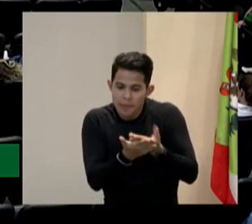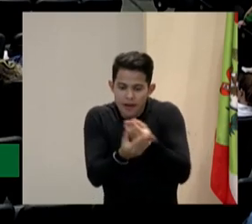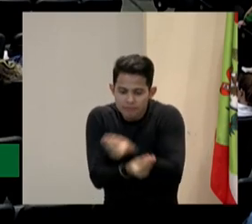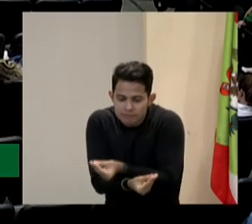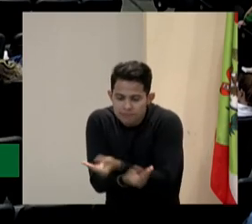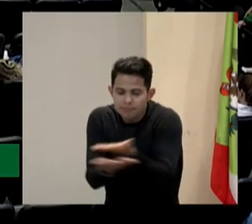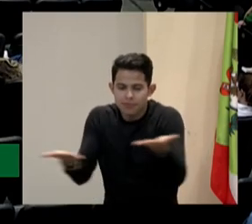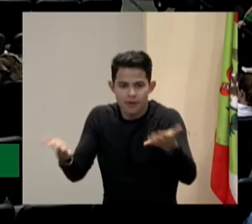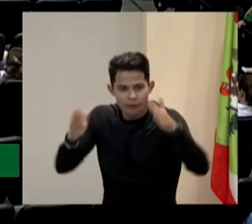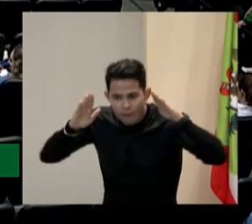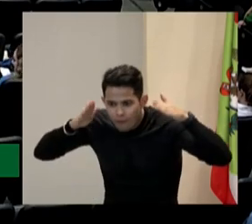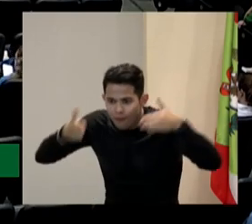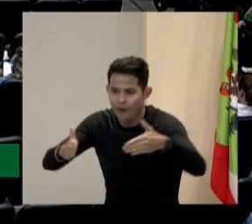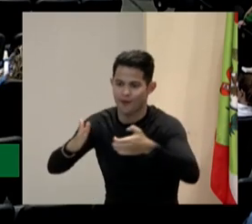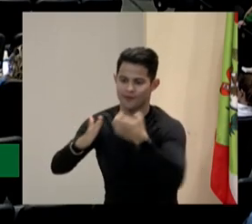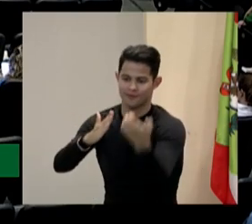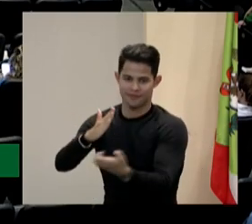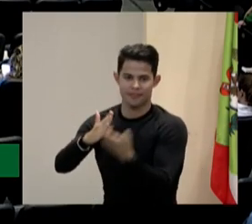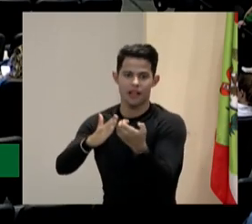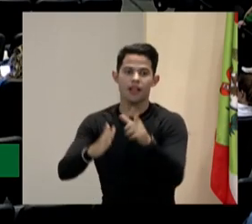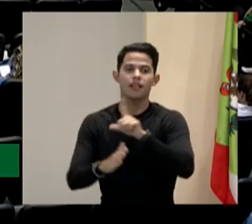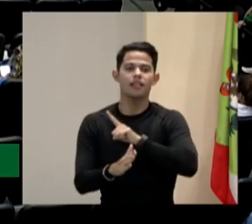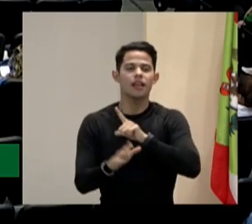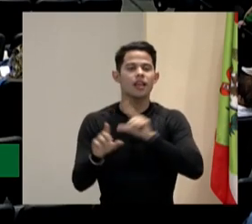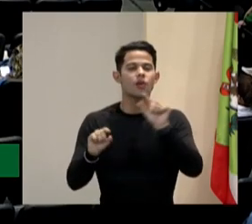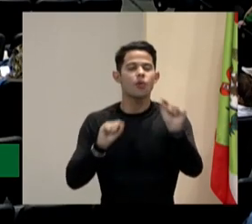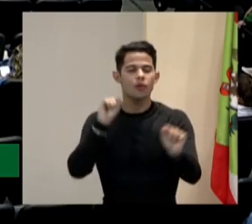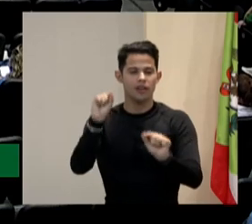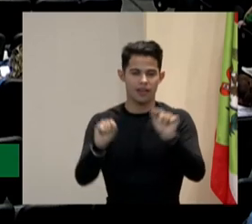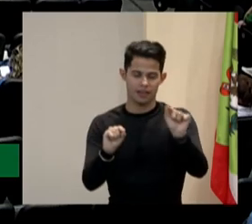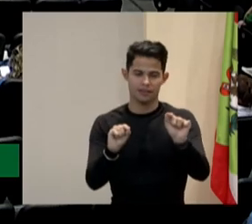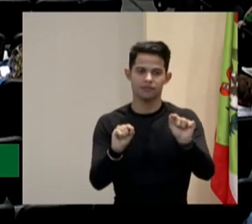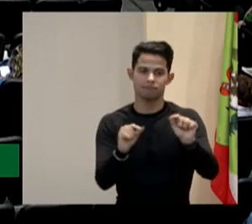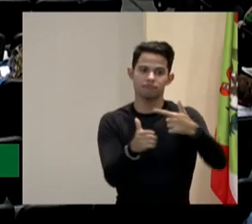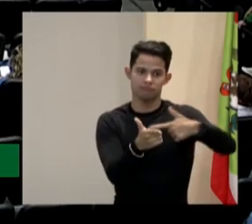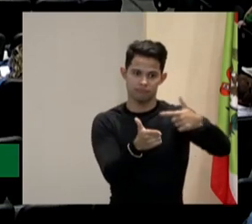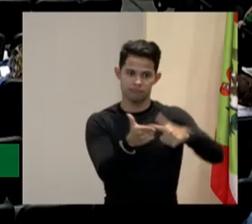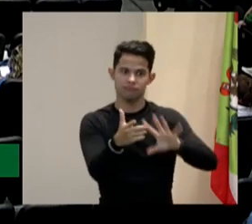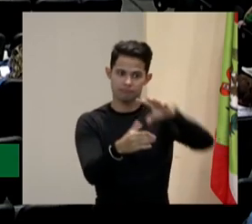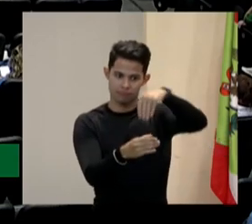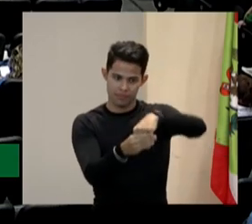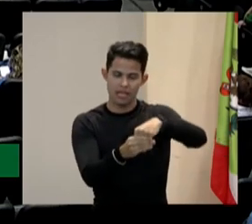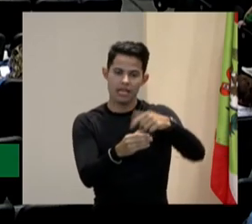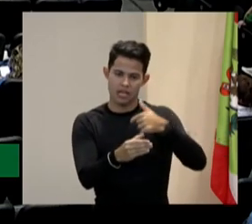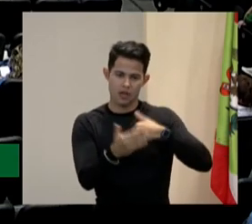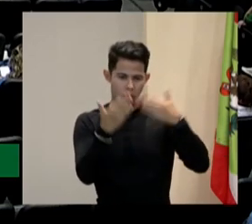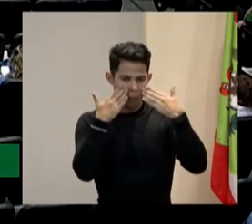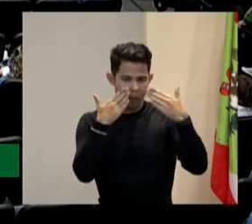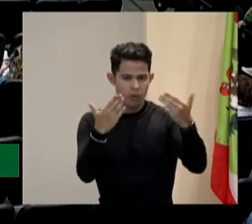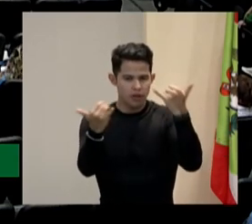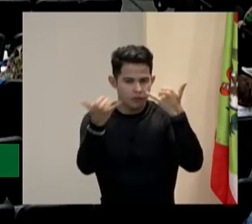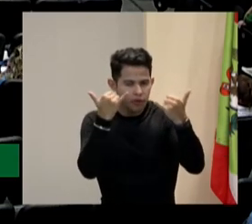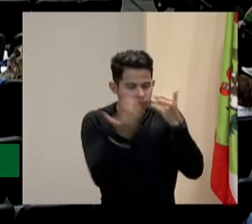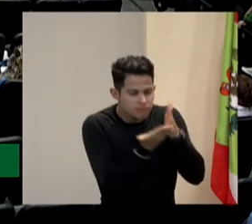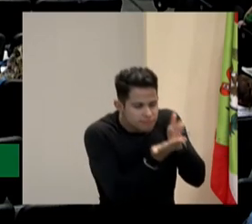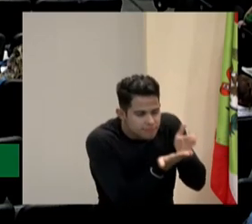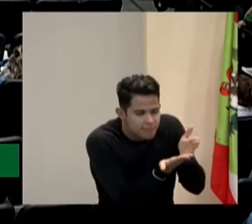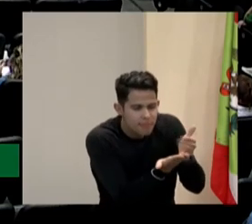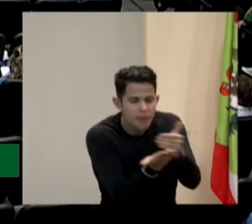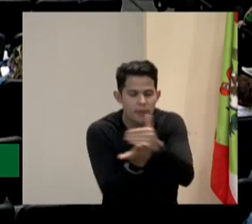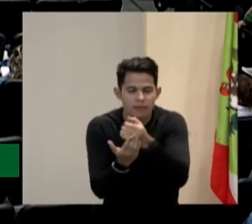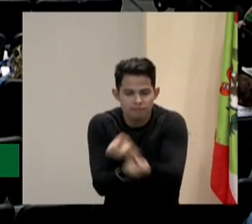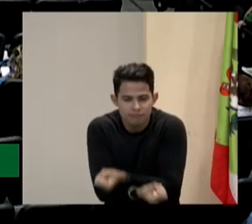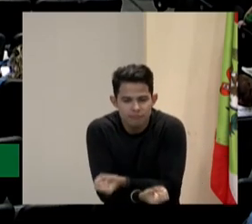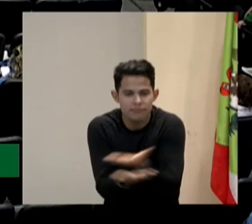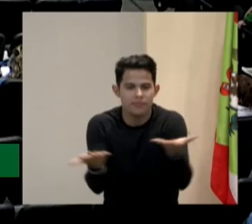a gente percebe que realmente existe um gap, e eu vou mostrar para vocês com dados, que a gente tem essa dificuldade